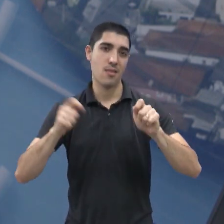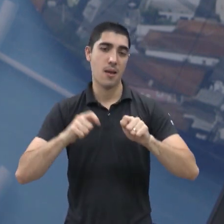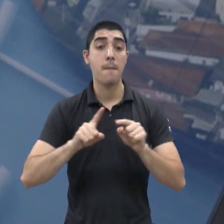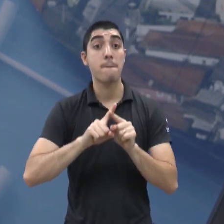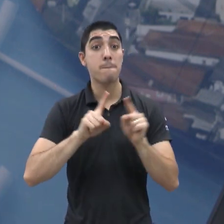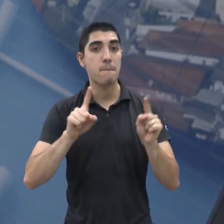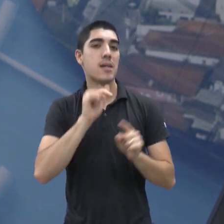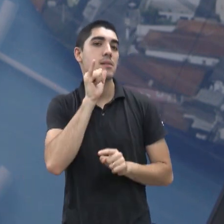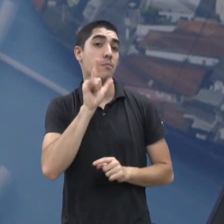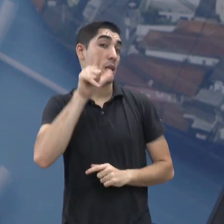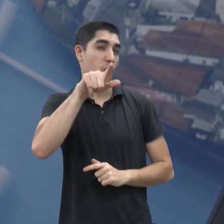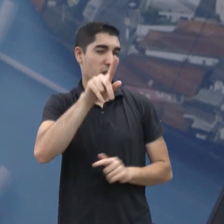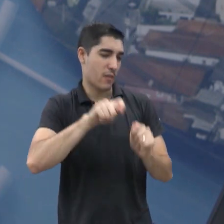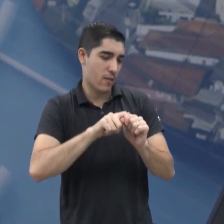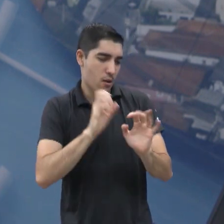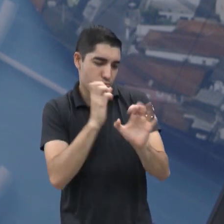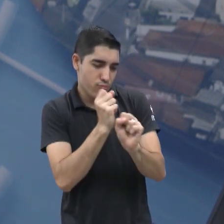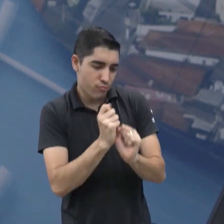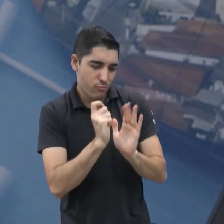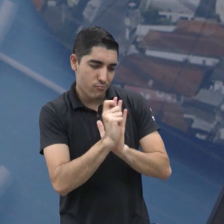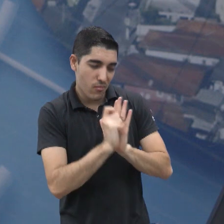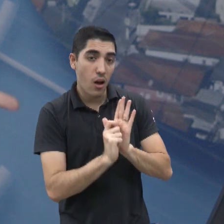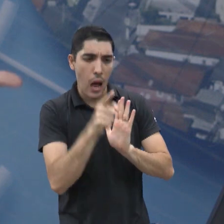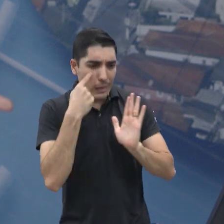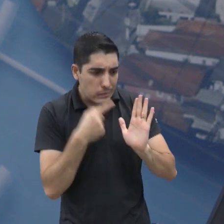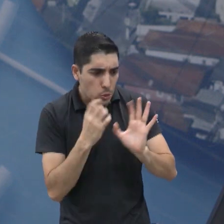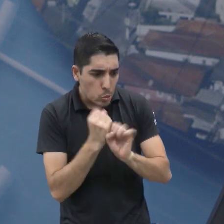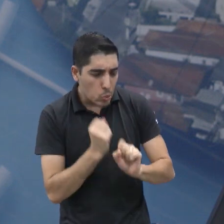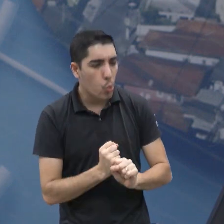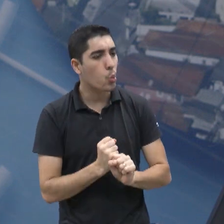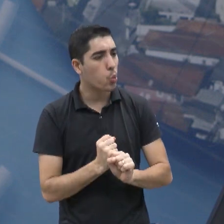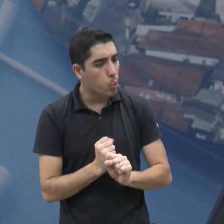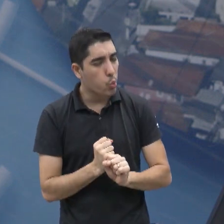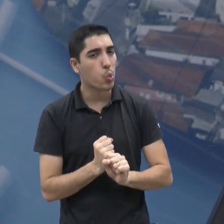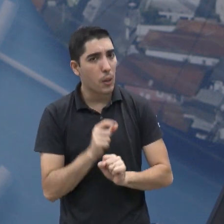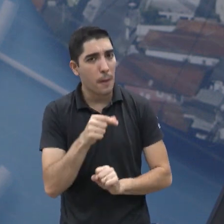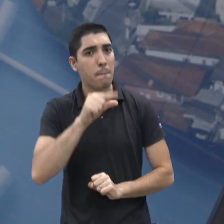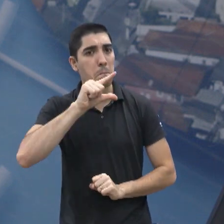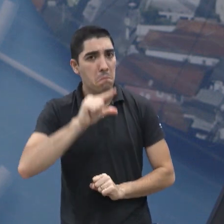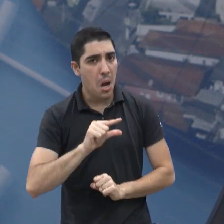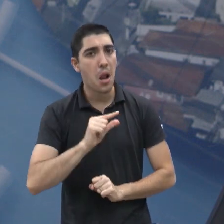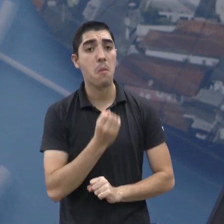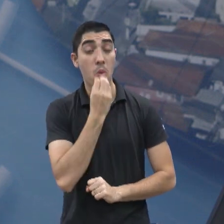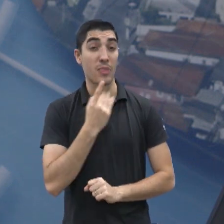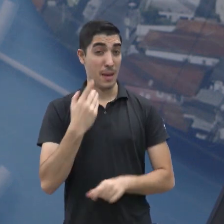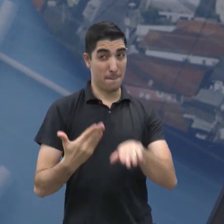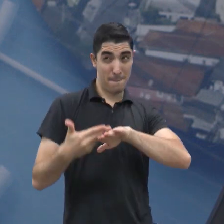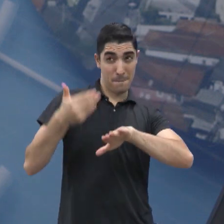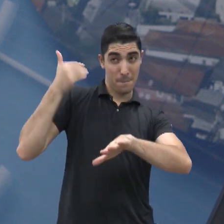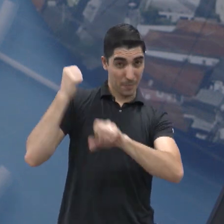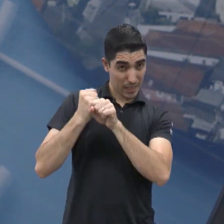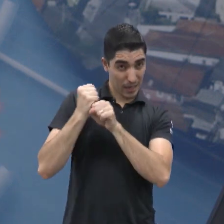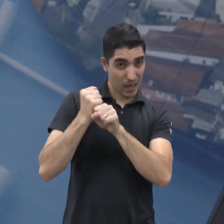diferença pelos painéis. Os painéis, até uns anos atrás, eles já foram objetos de luxo. Hoje está mais